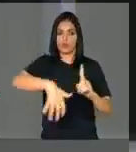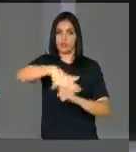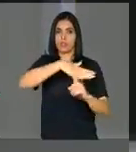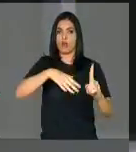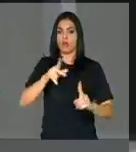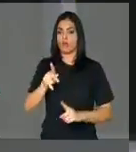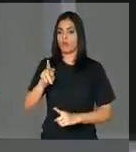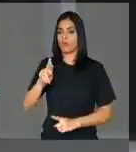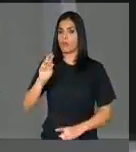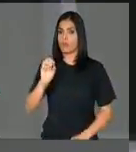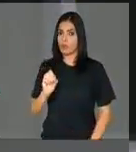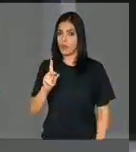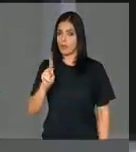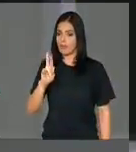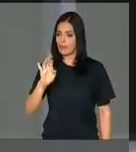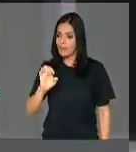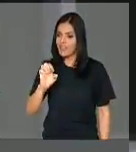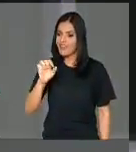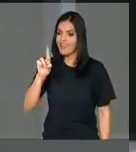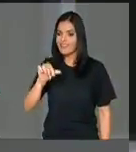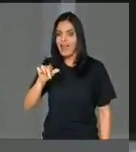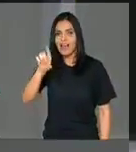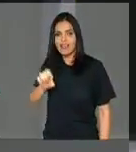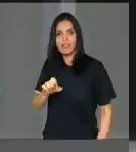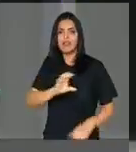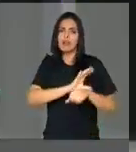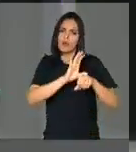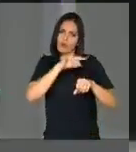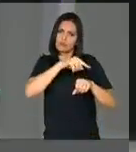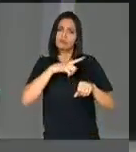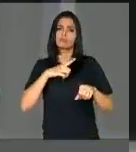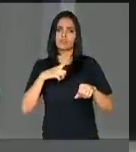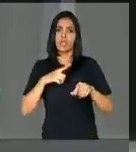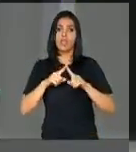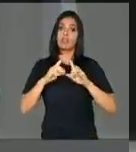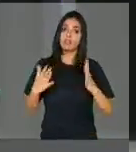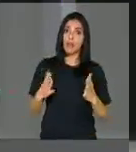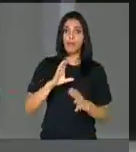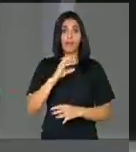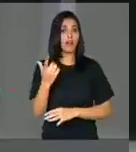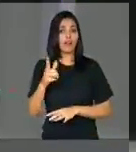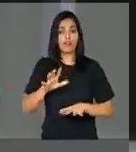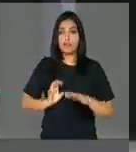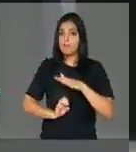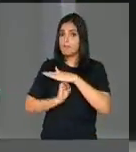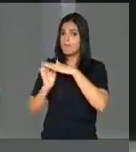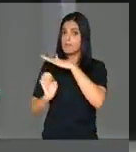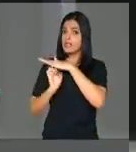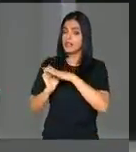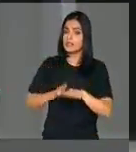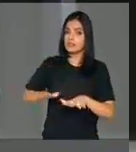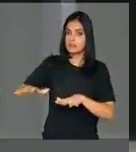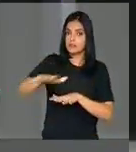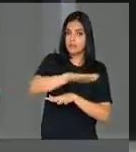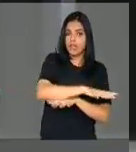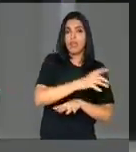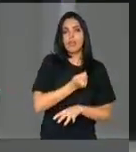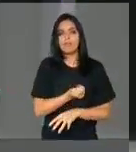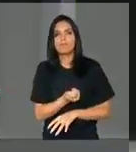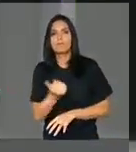é óbvio que as empresas e setores que são beneficiados por